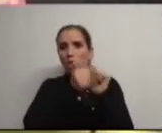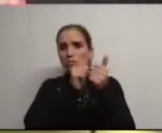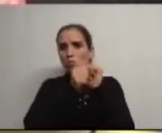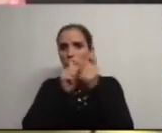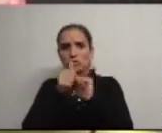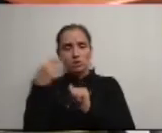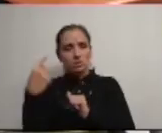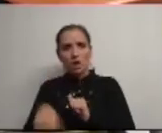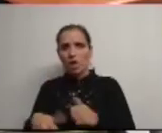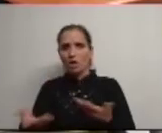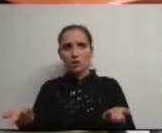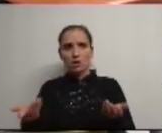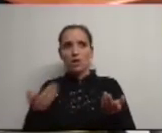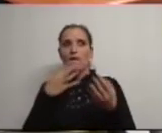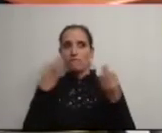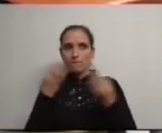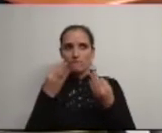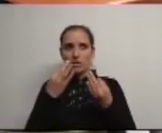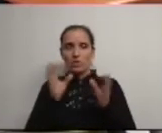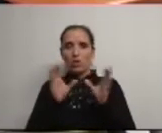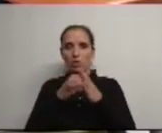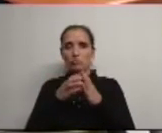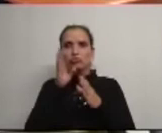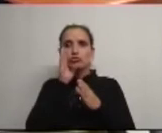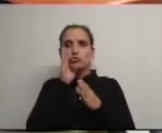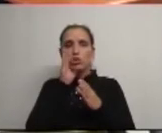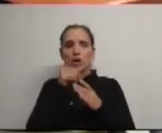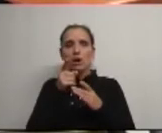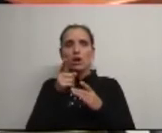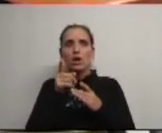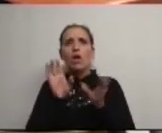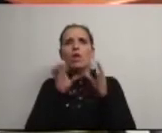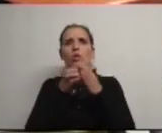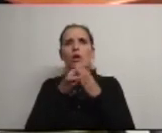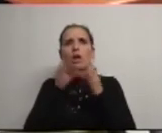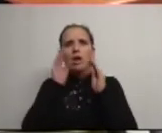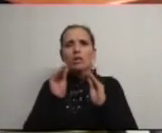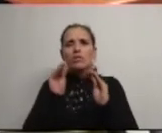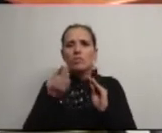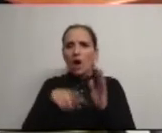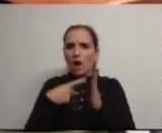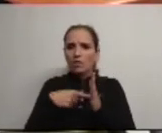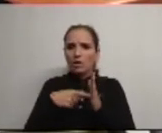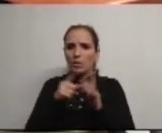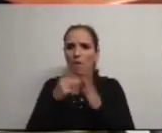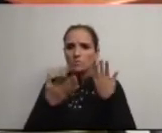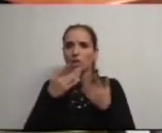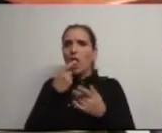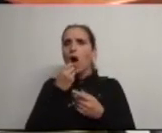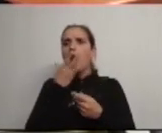ok agora a comunidade vocês já viram o peso da comunidade educativa da Agda quantos alunos temos?